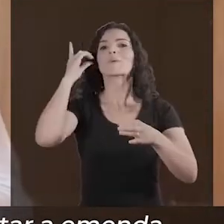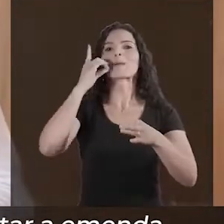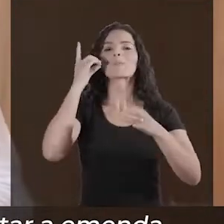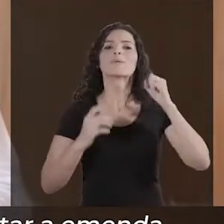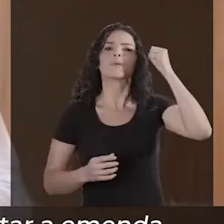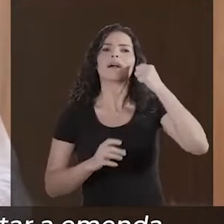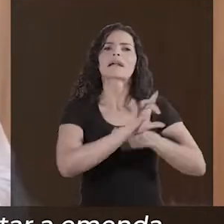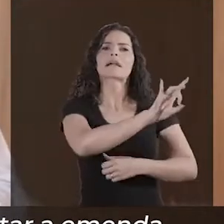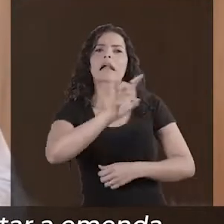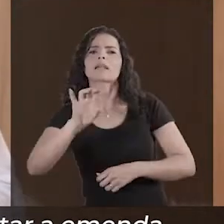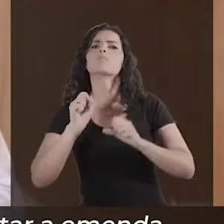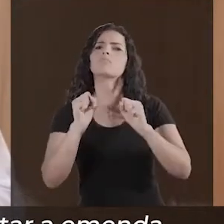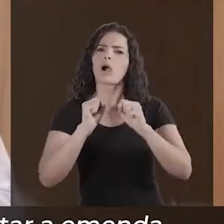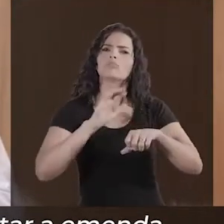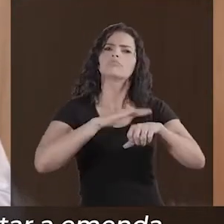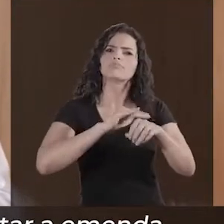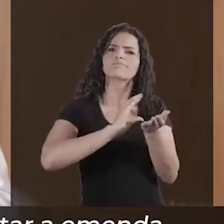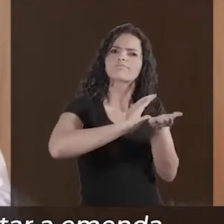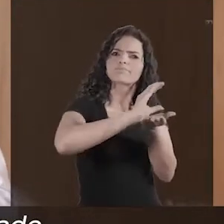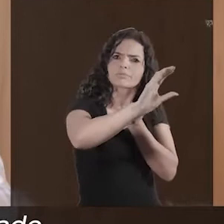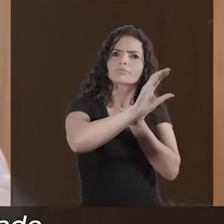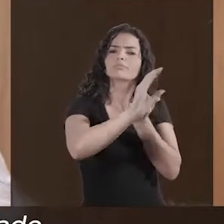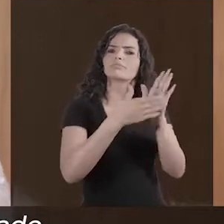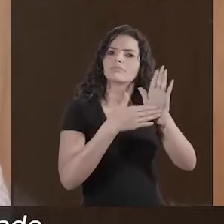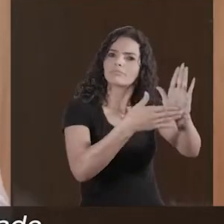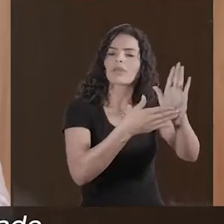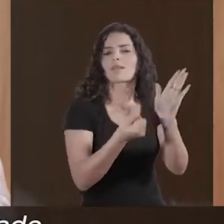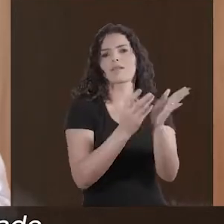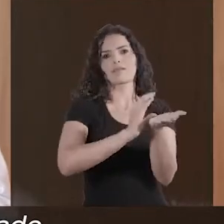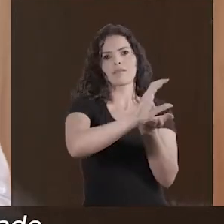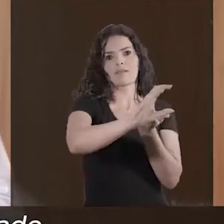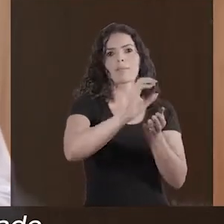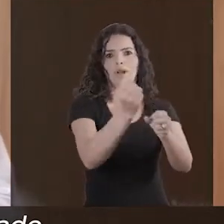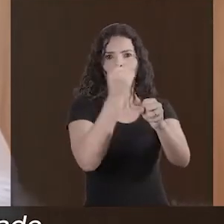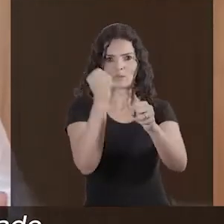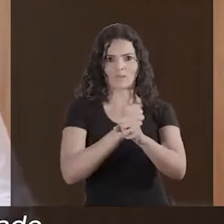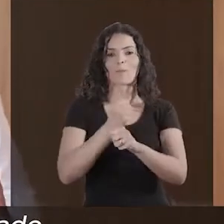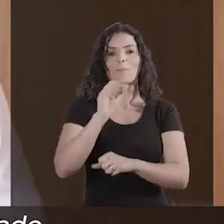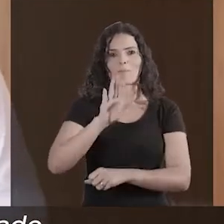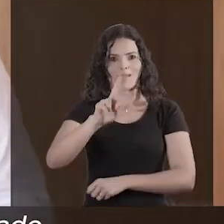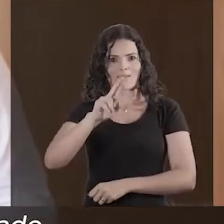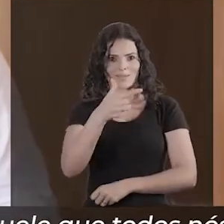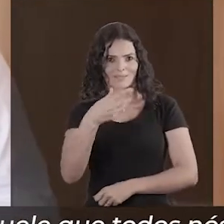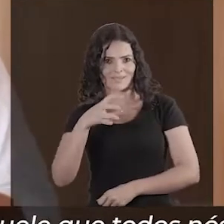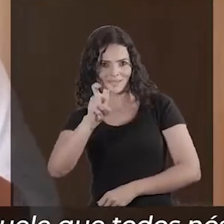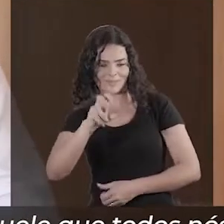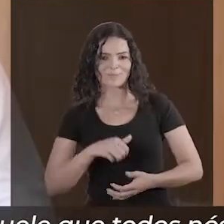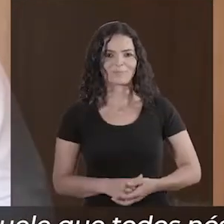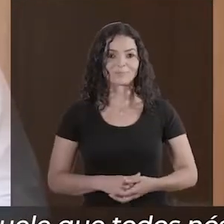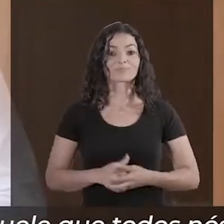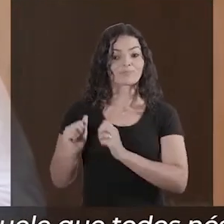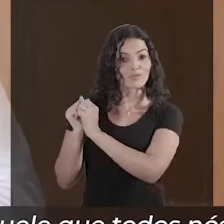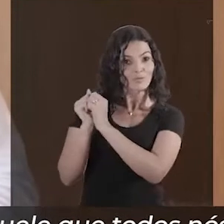a cada parlamentar priorizar e apresentar a emenda de recursos para a 235. E fui acompanhado, nesse